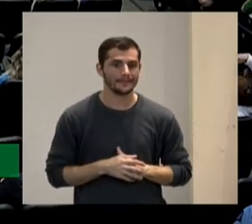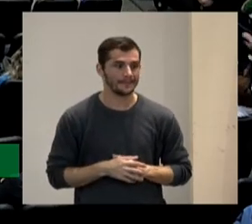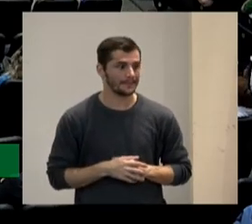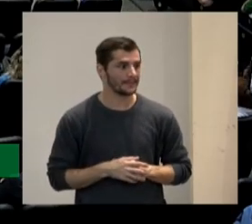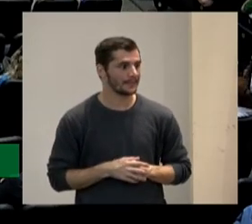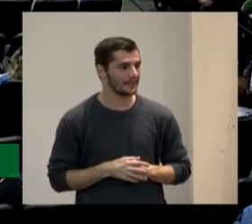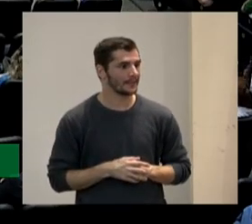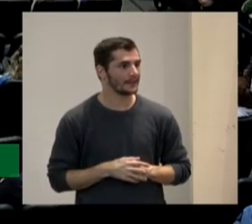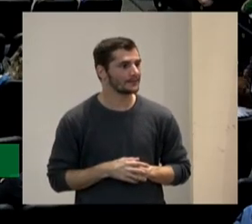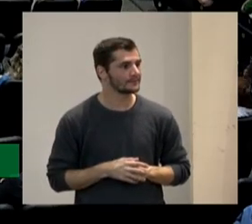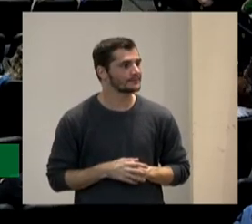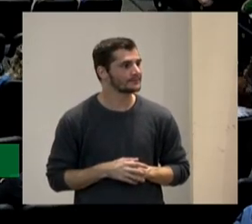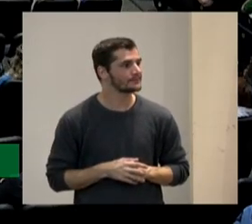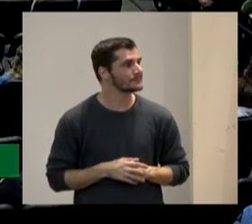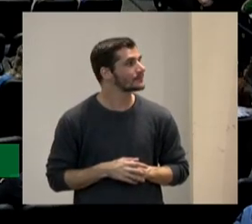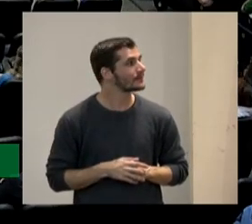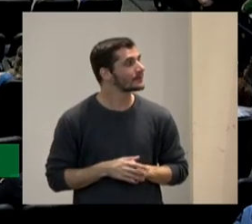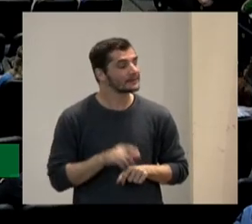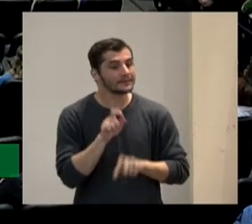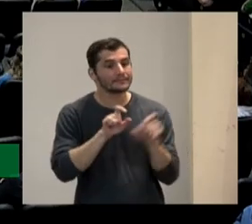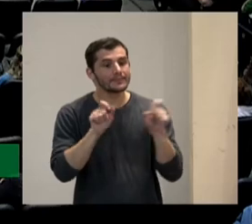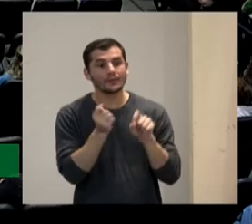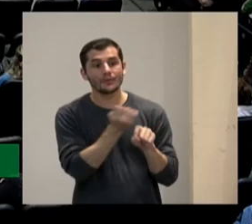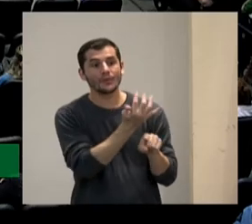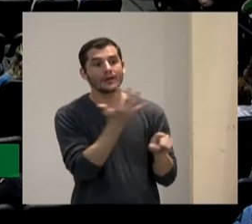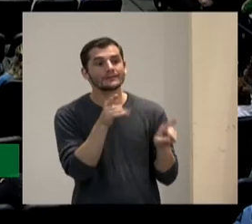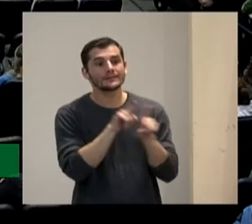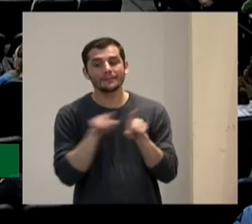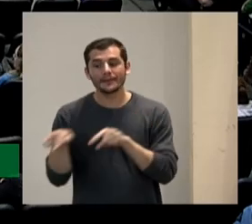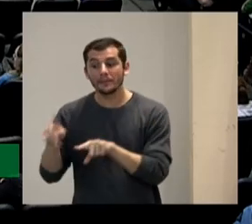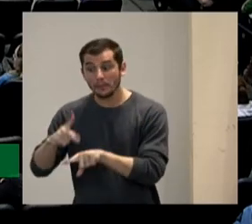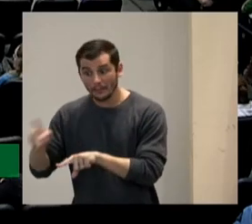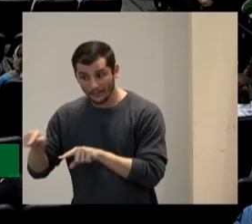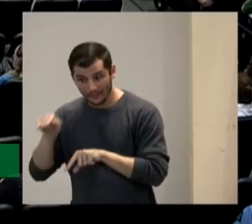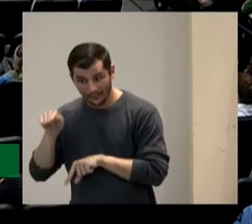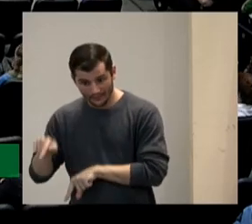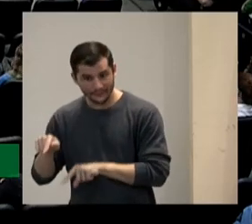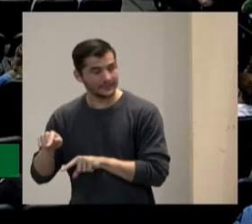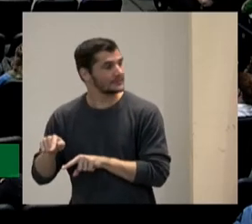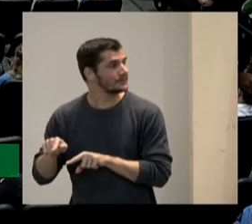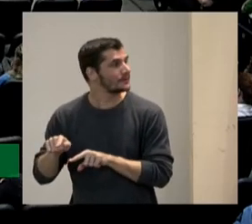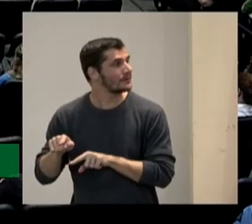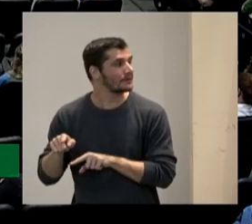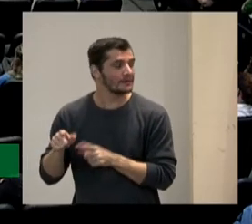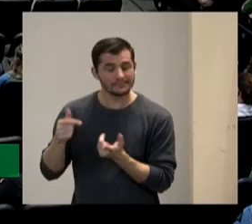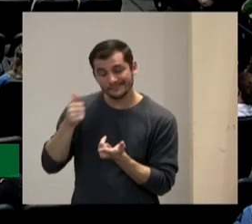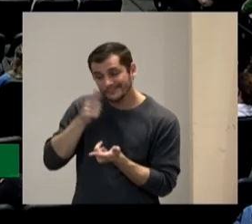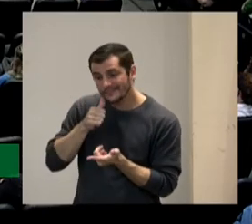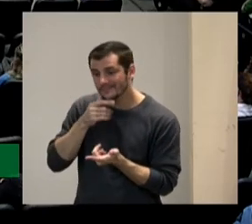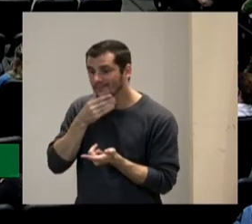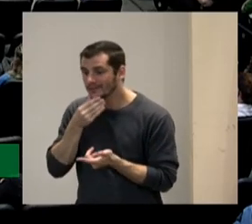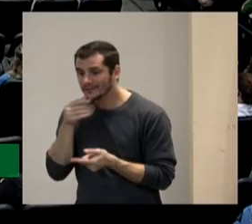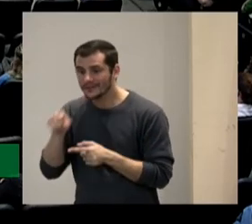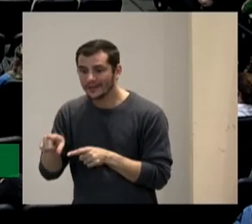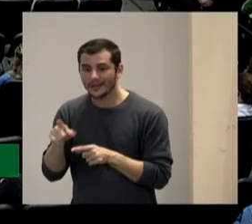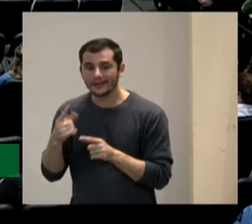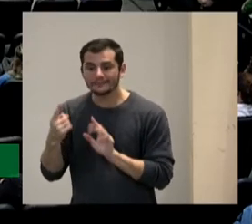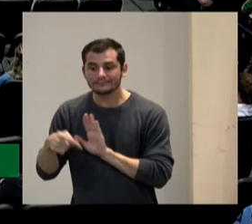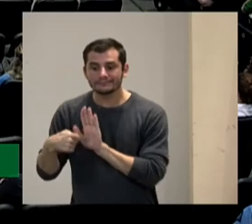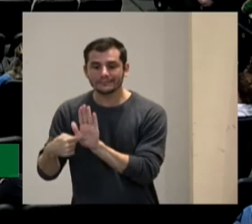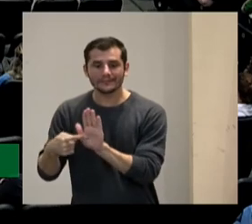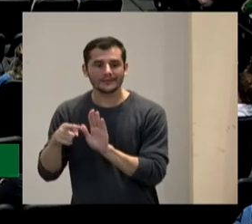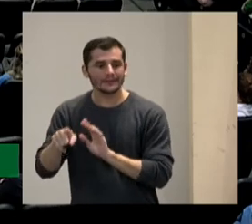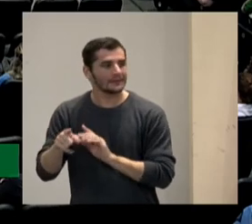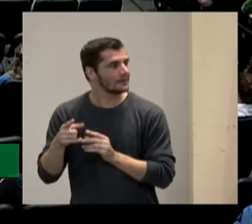e quantos de vocês esse professor X não colocou a mão não